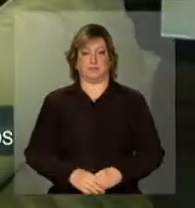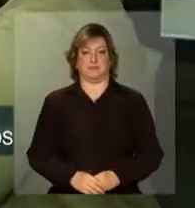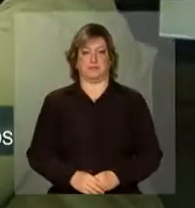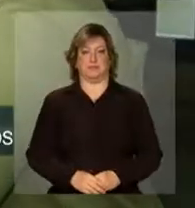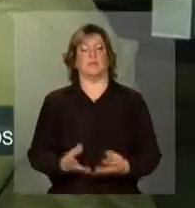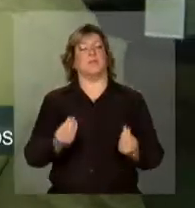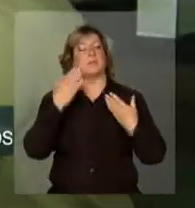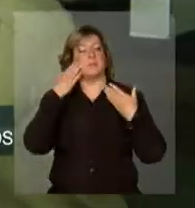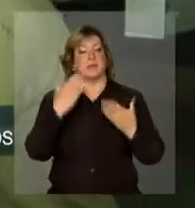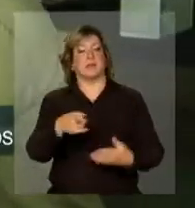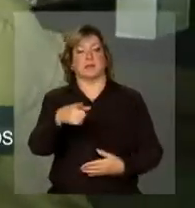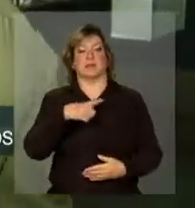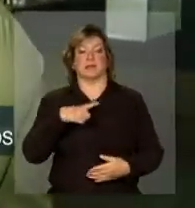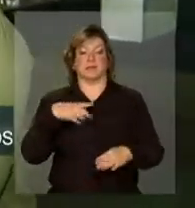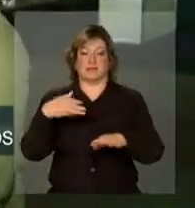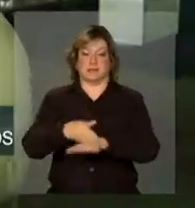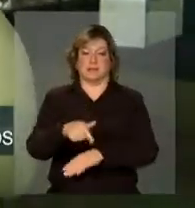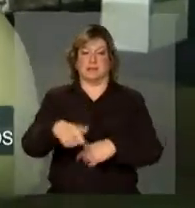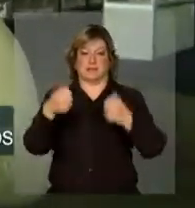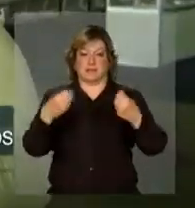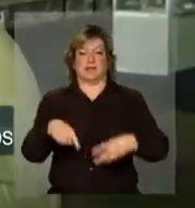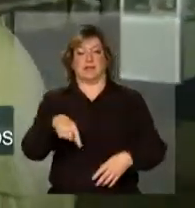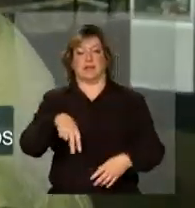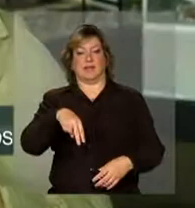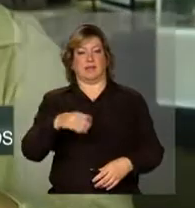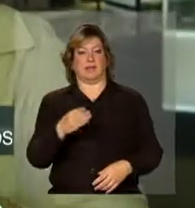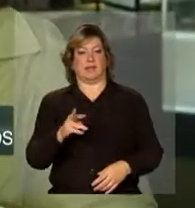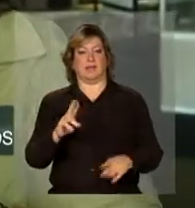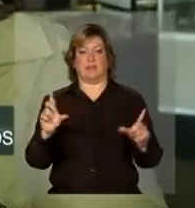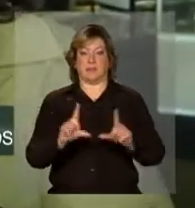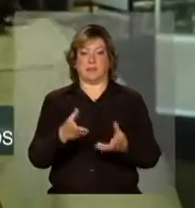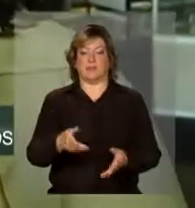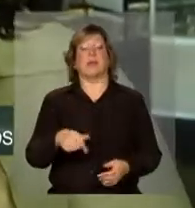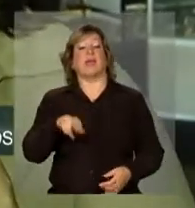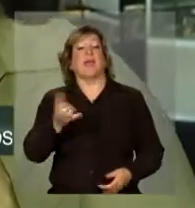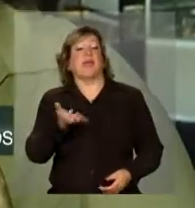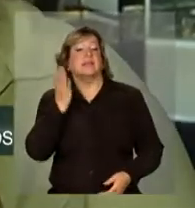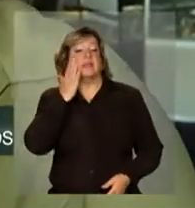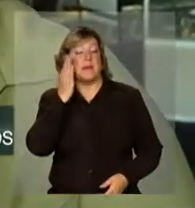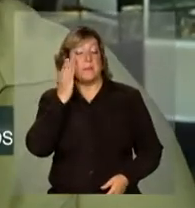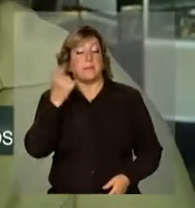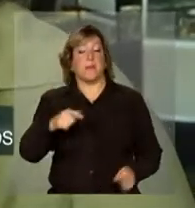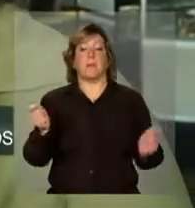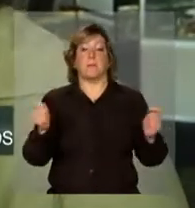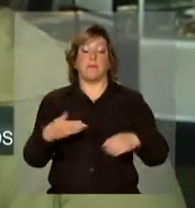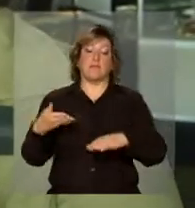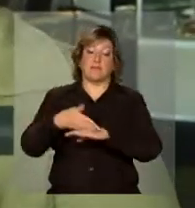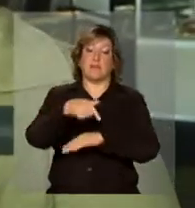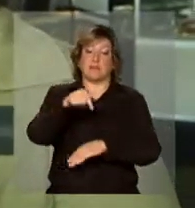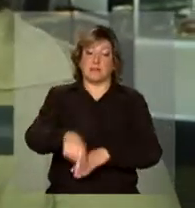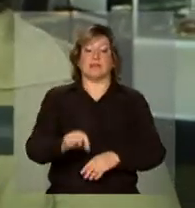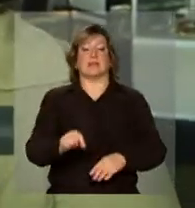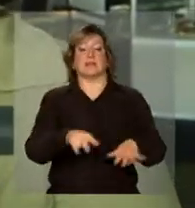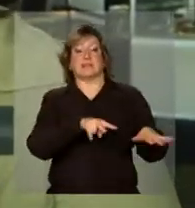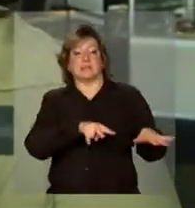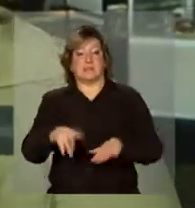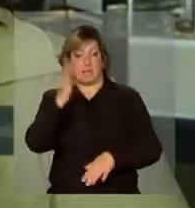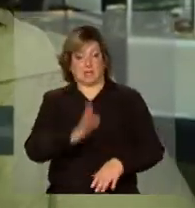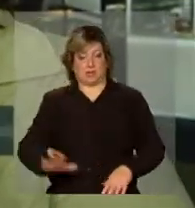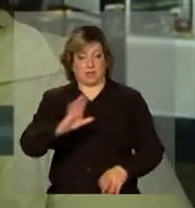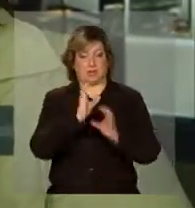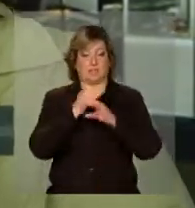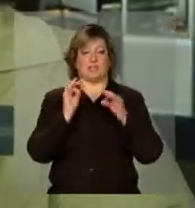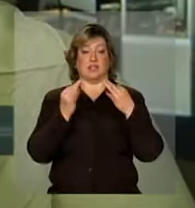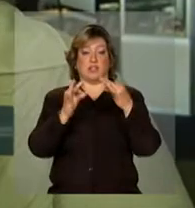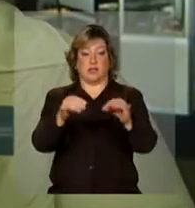Muito obrigada pela sua participação na TVNBR. E é isso, quem quiser saber mais, basta vir aqui na Semana Nacional de Ciência e